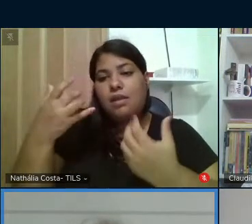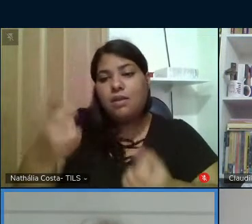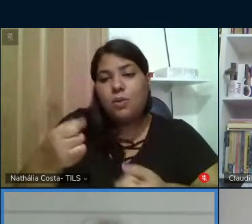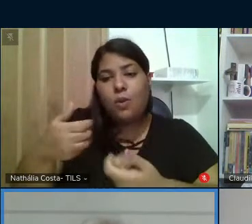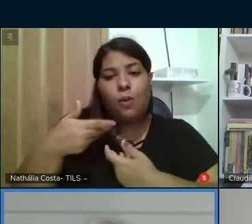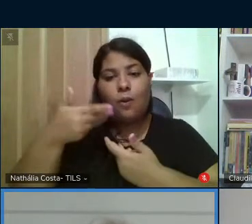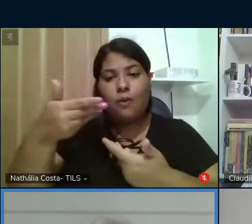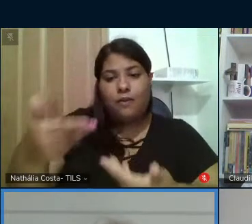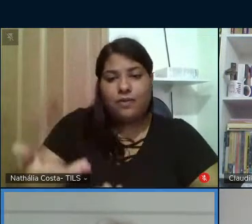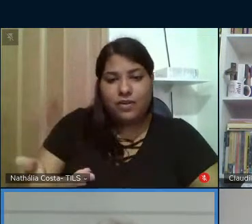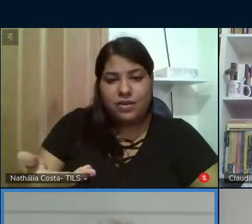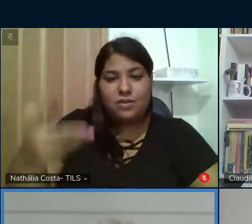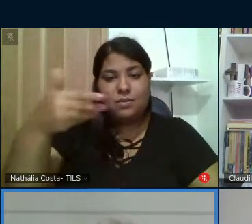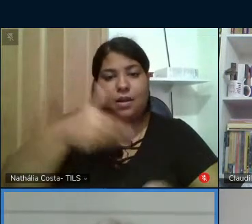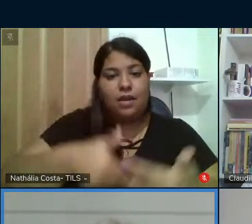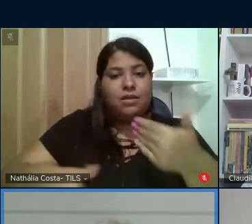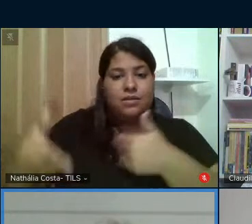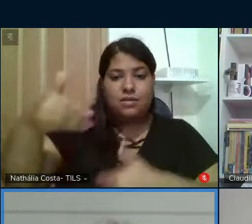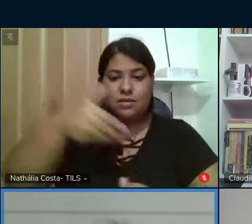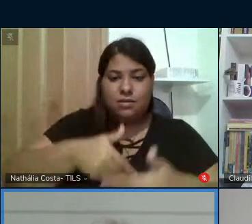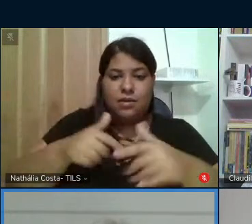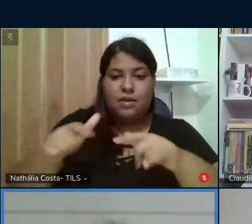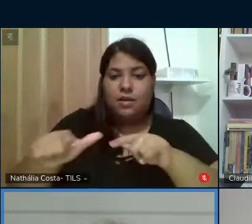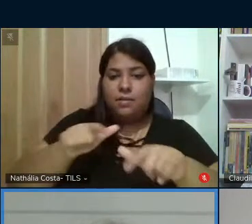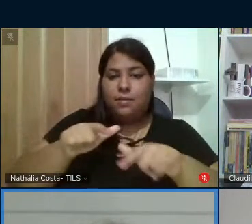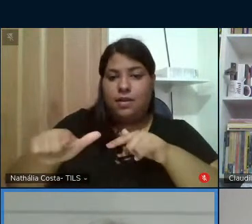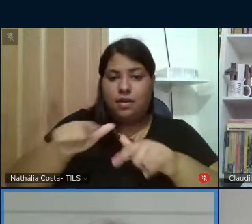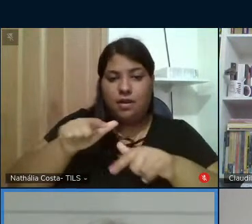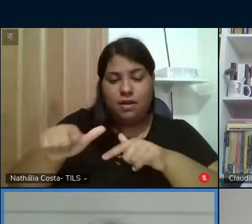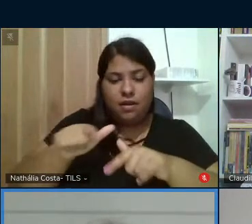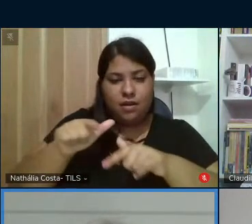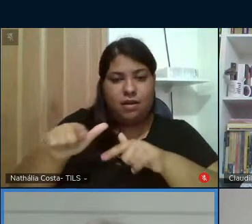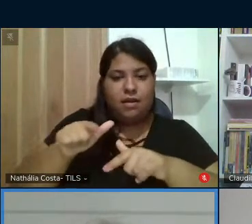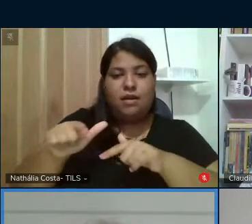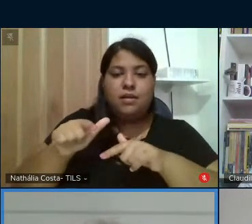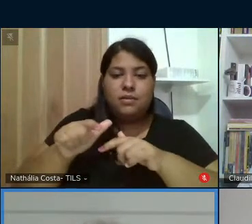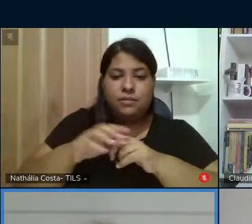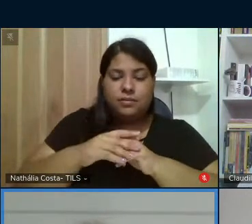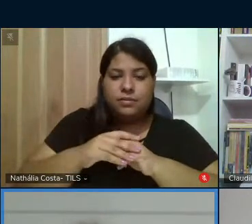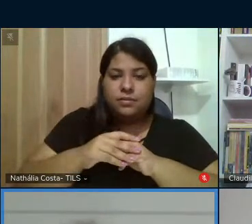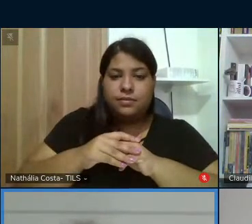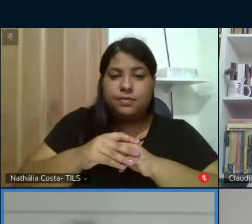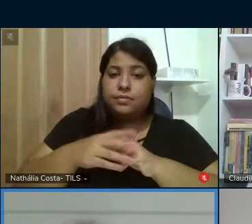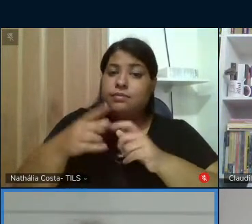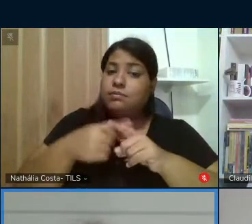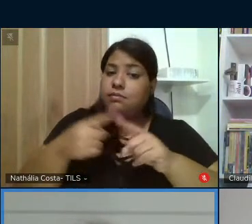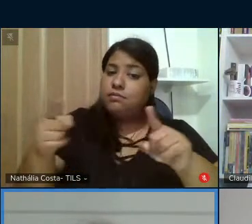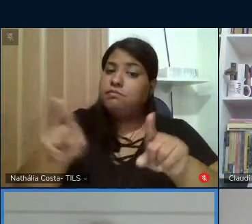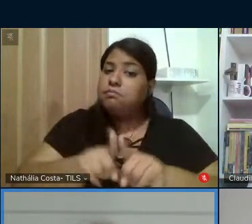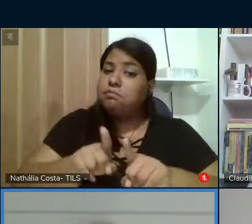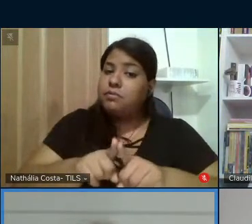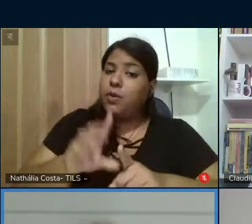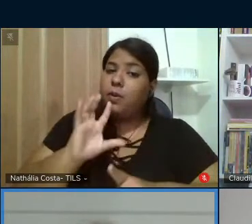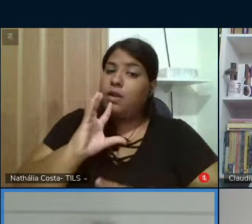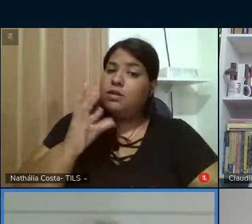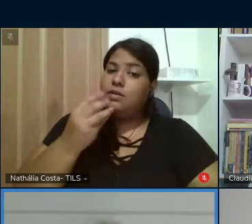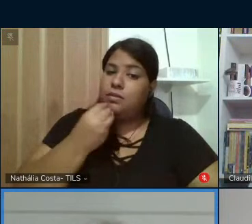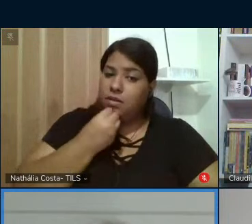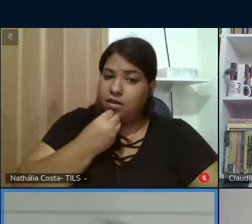convite para partilhar o seu trabalho a sua lida mas também os seus conhecimentos